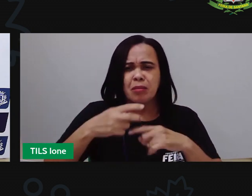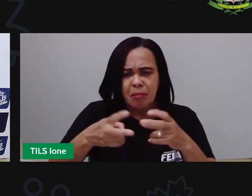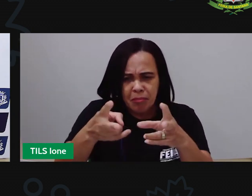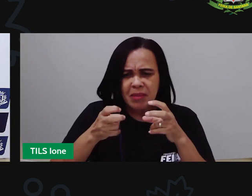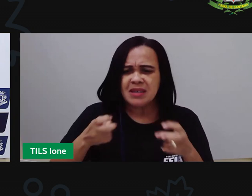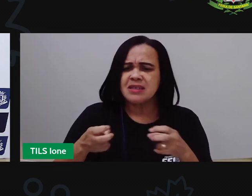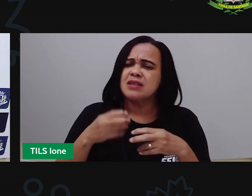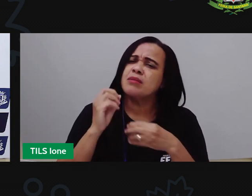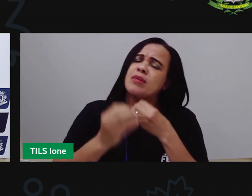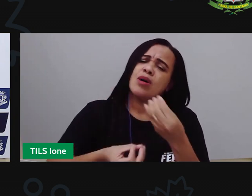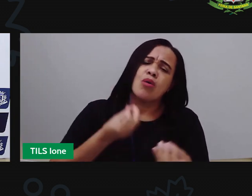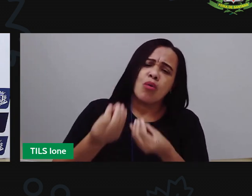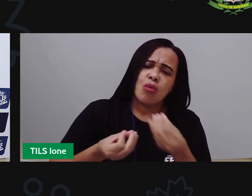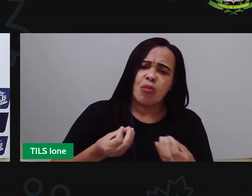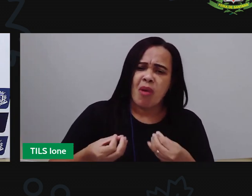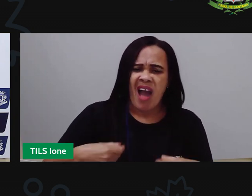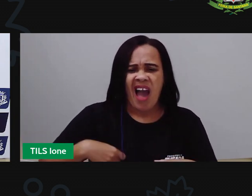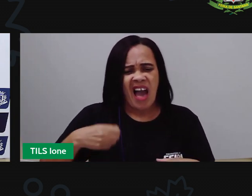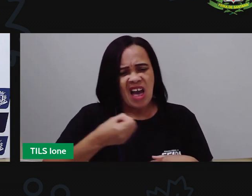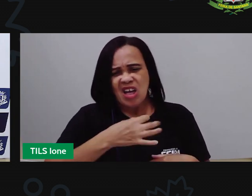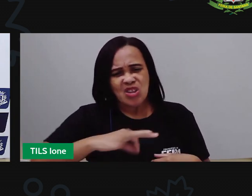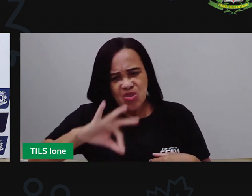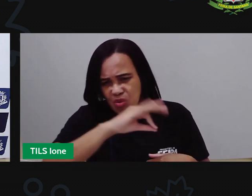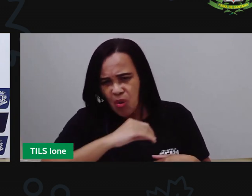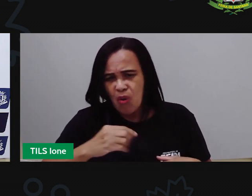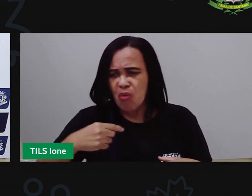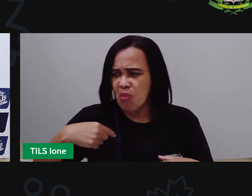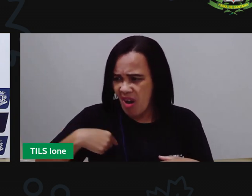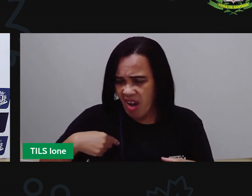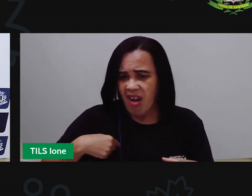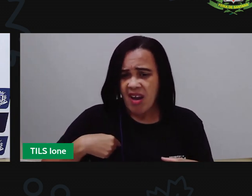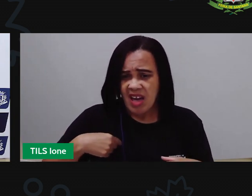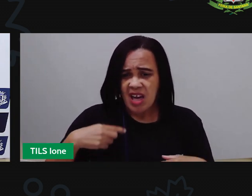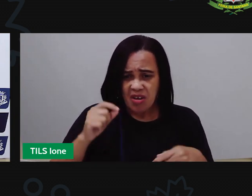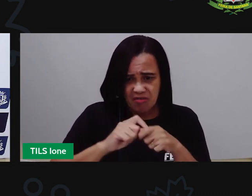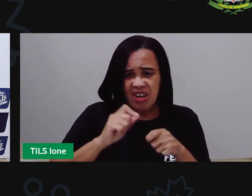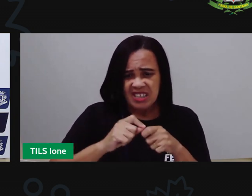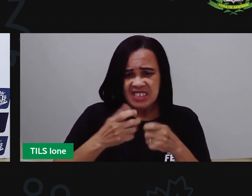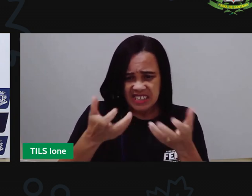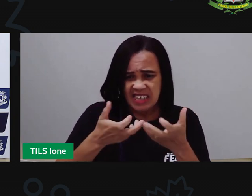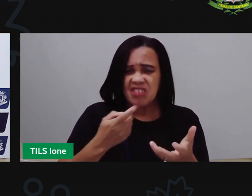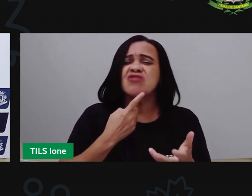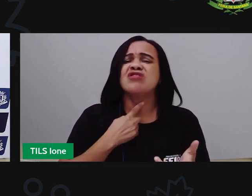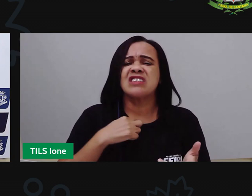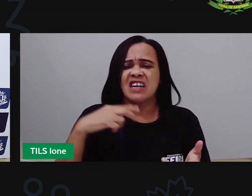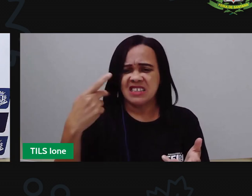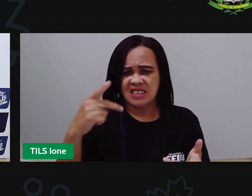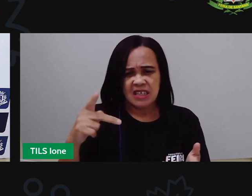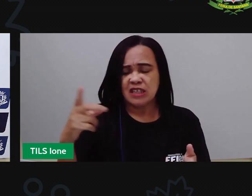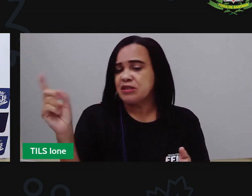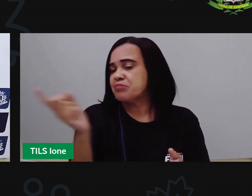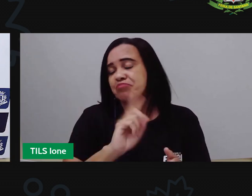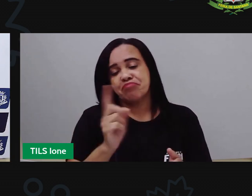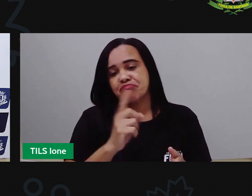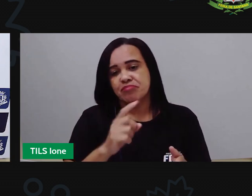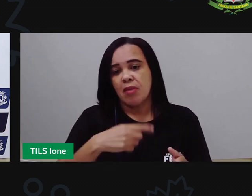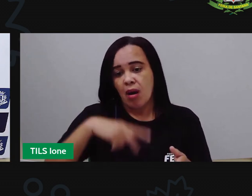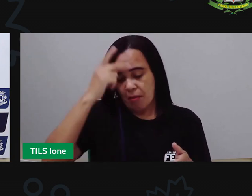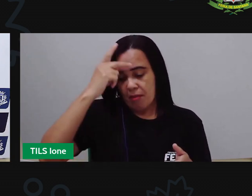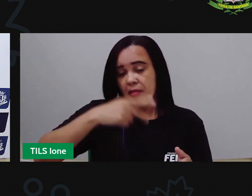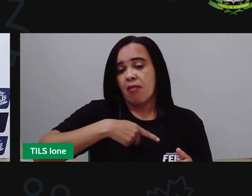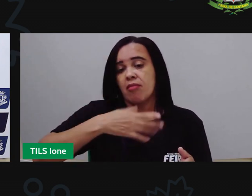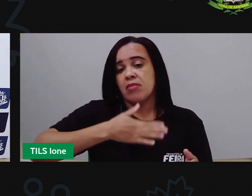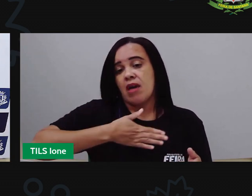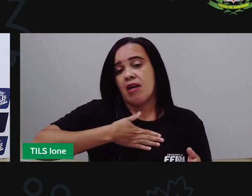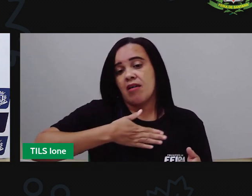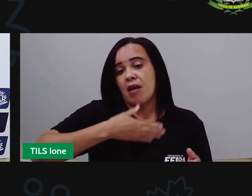não conseguia agradar nenhum deles que ele tinha que fazer ali seguir a cor preferida dele que era a cor